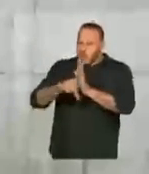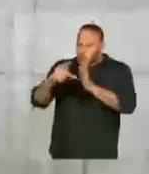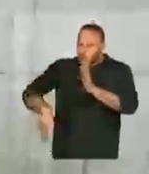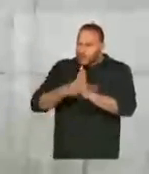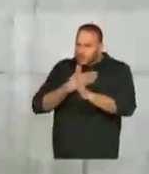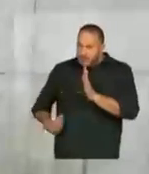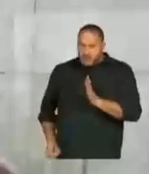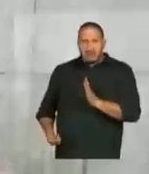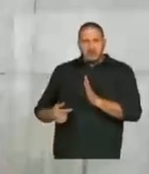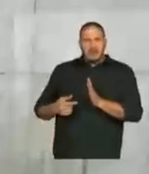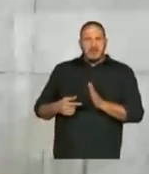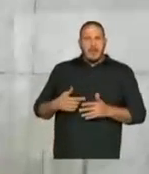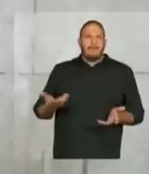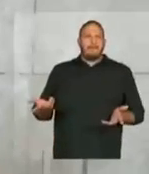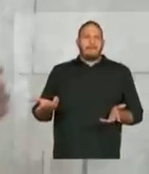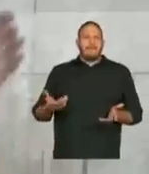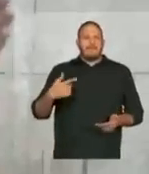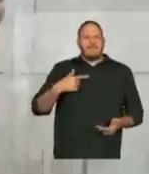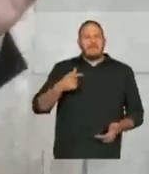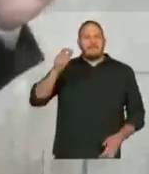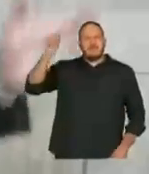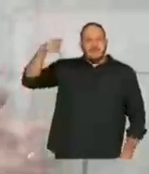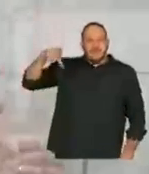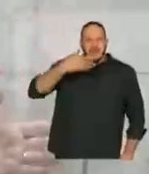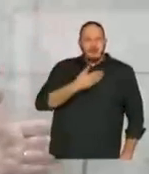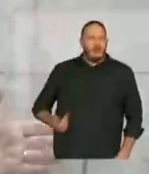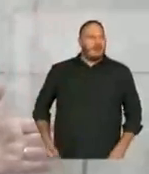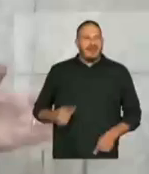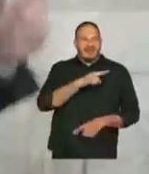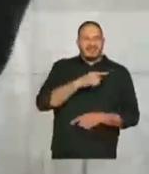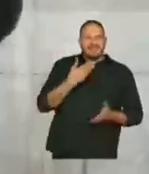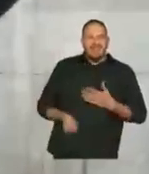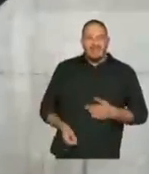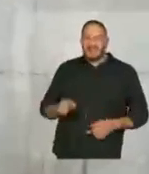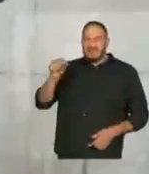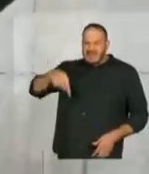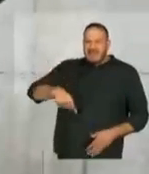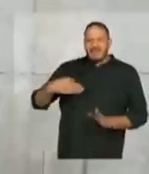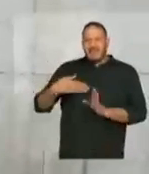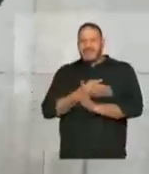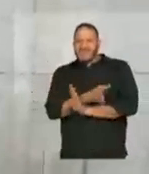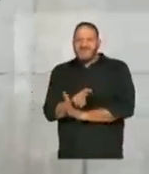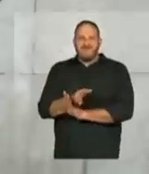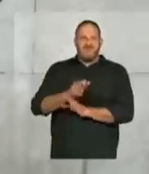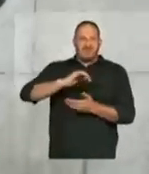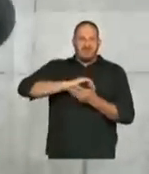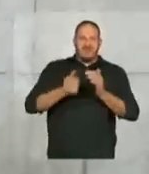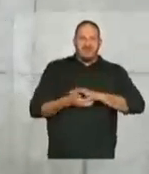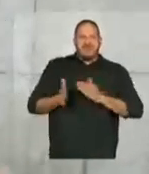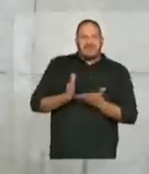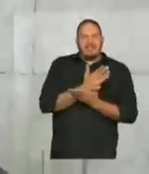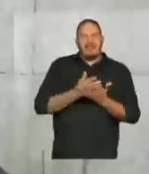Previdência Municipal é pública, eles não têm essa fatia. Mas aqui, por essa reforma e pela segregação de